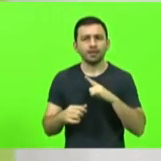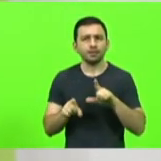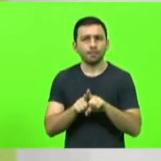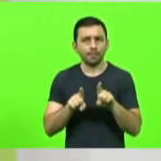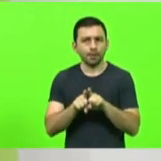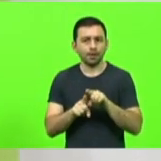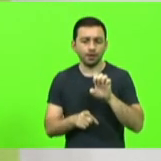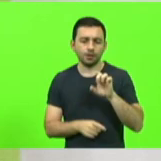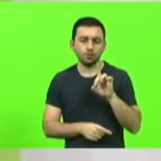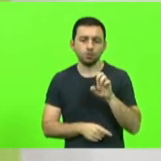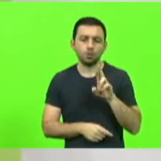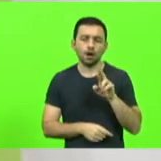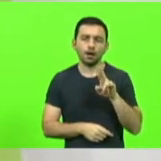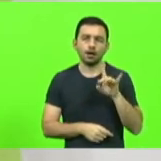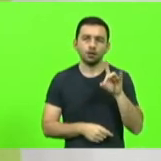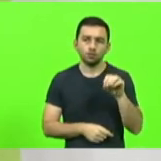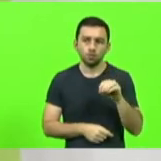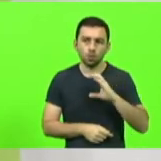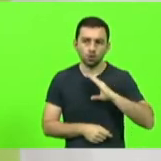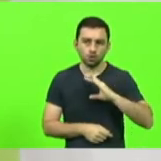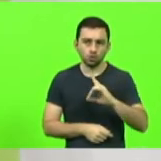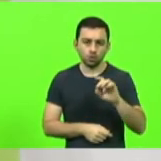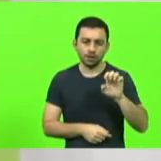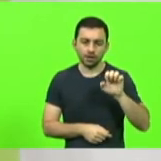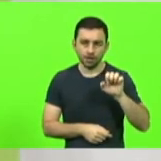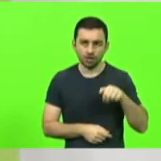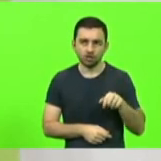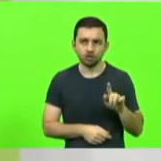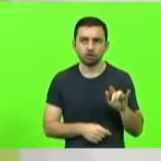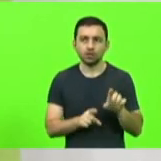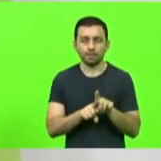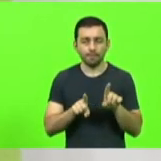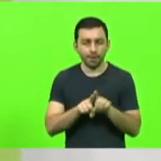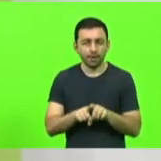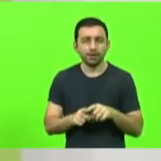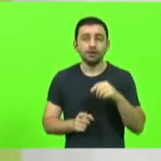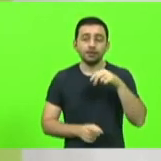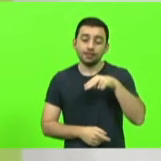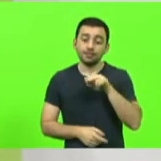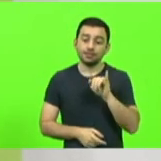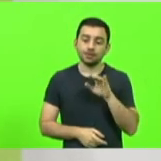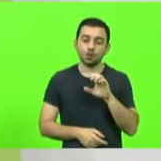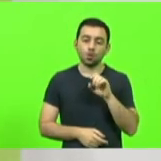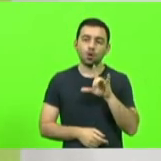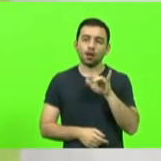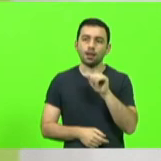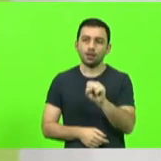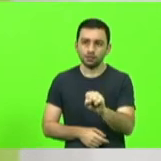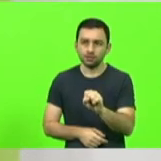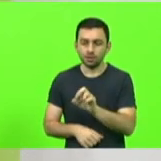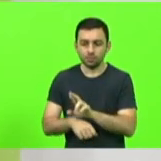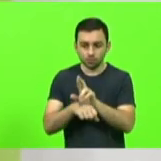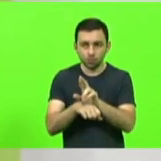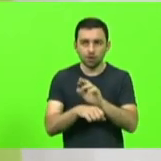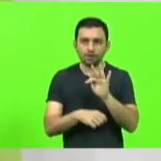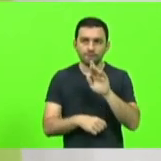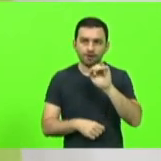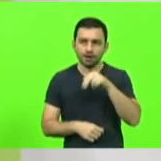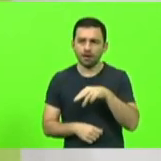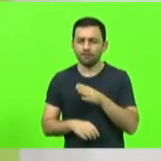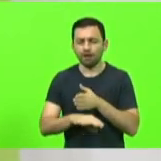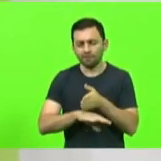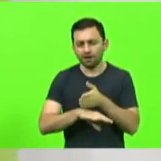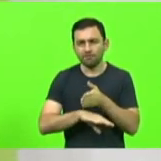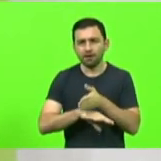coordenador da Engi o Nicolas que representou a Fran aqui em diversas reuniões